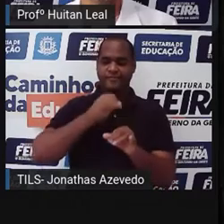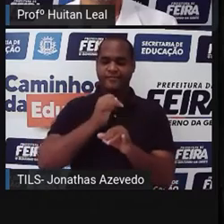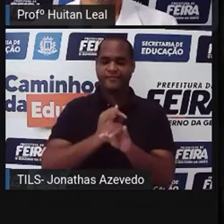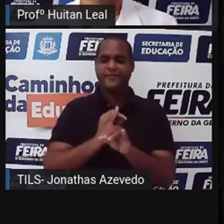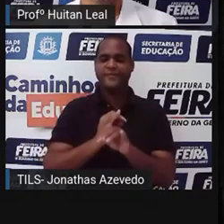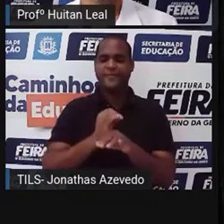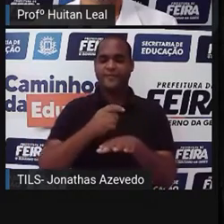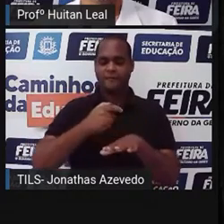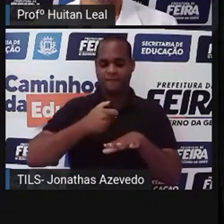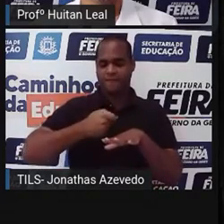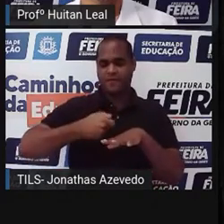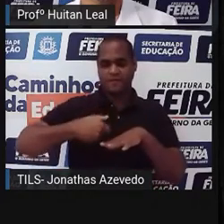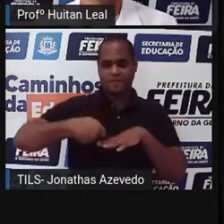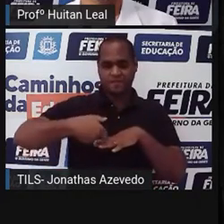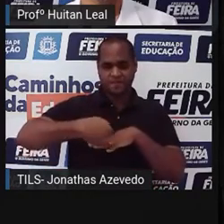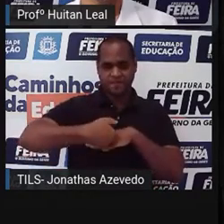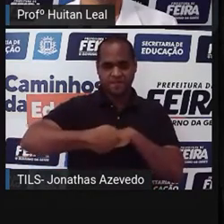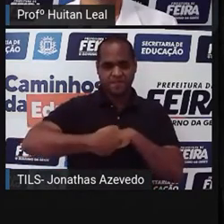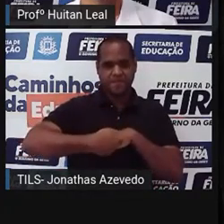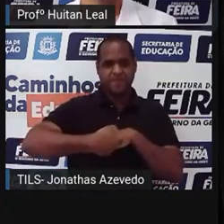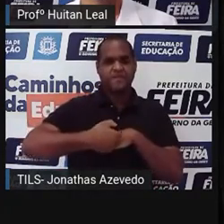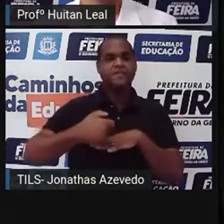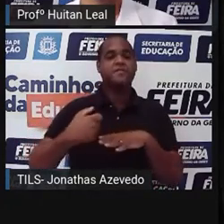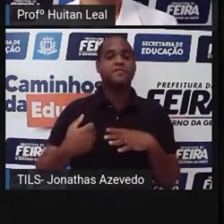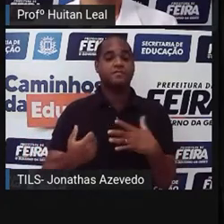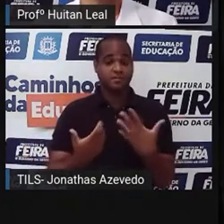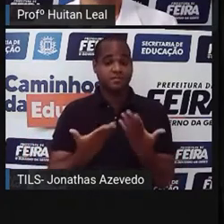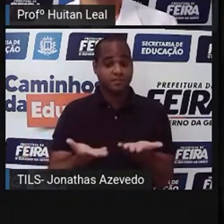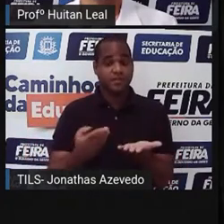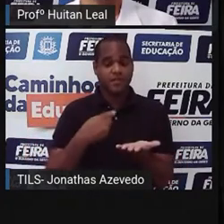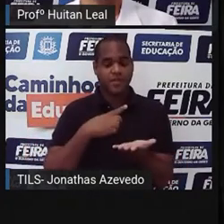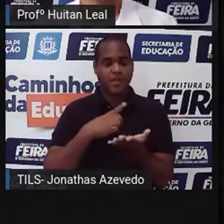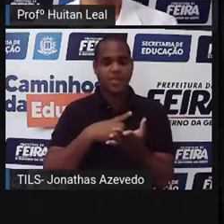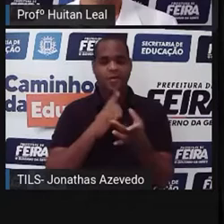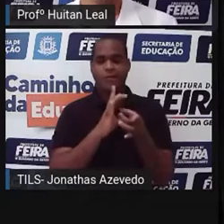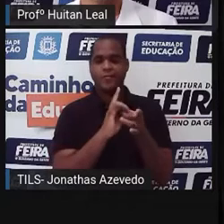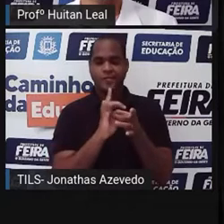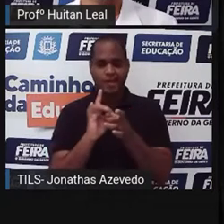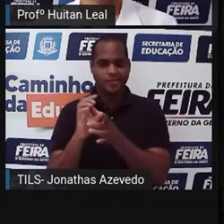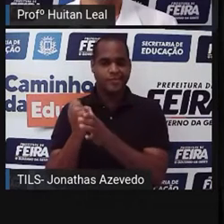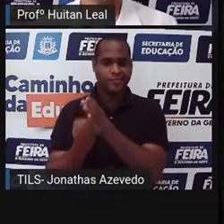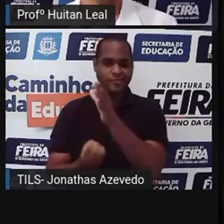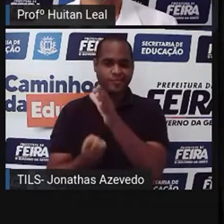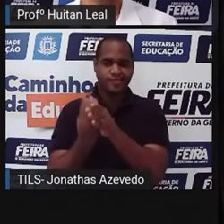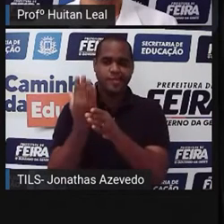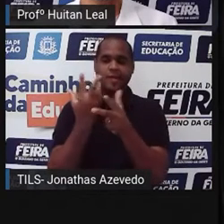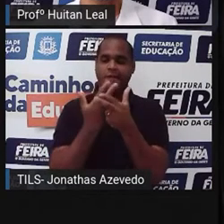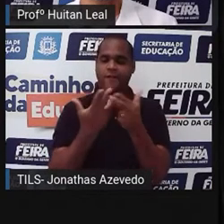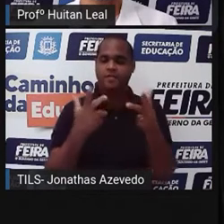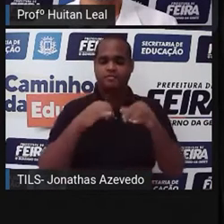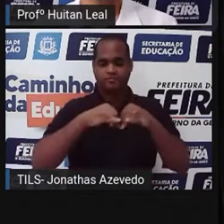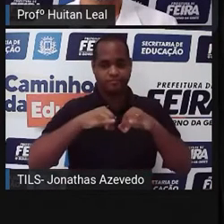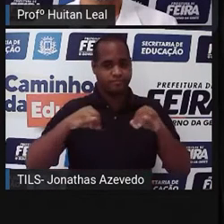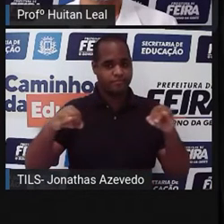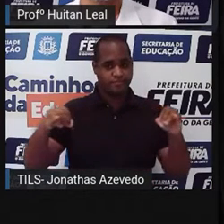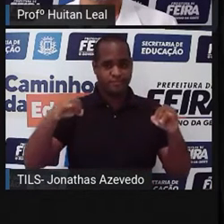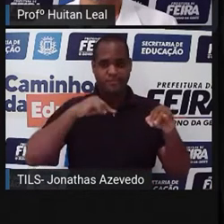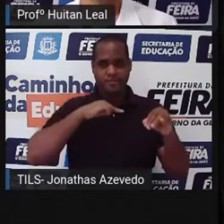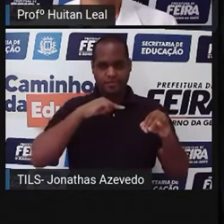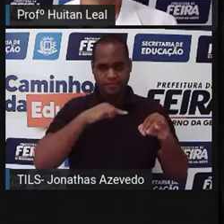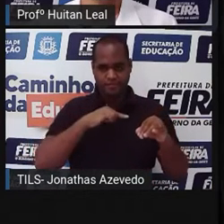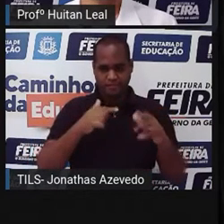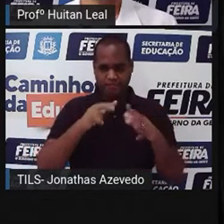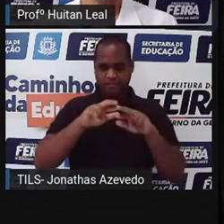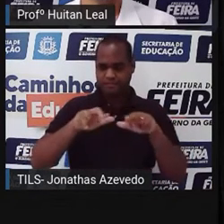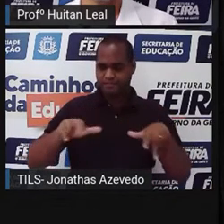chamamos de fake news. Então, no contexto da produção e circulação da notícia, ela